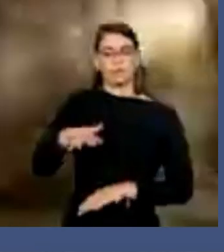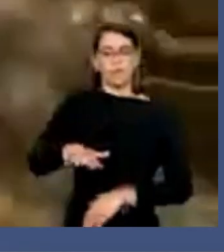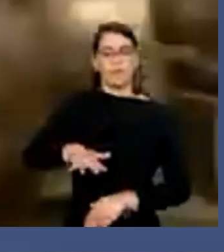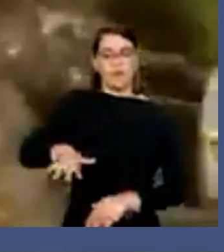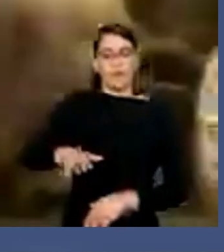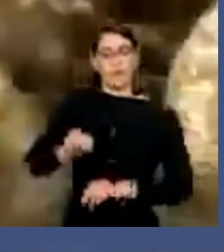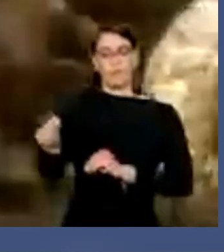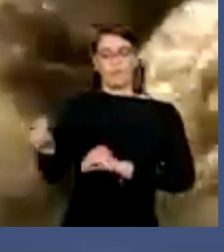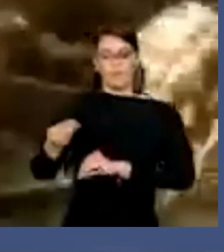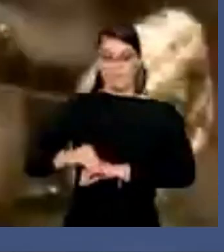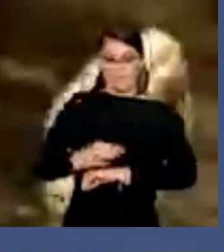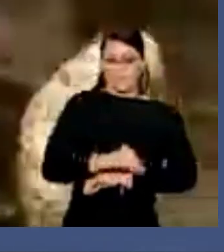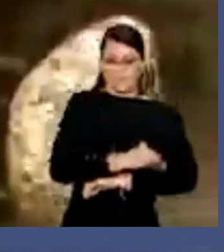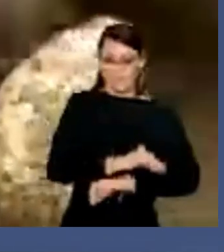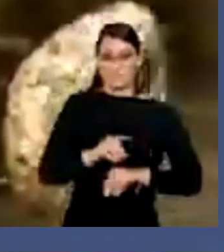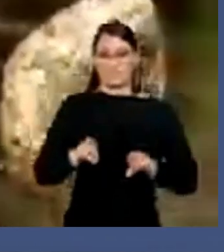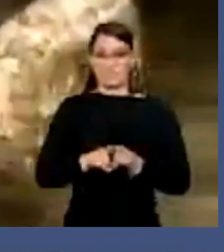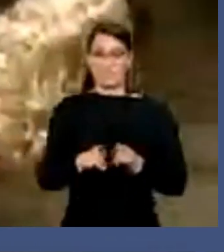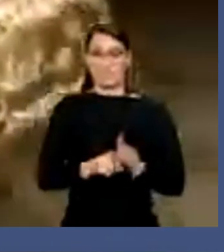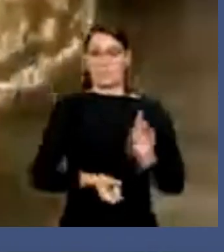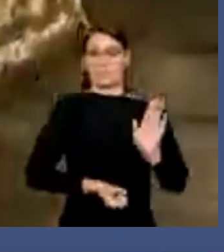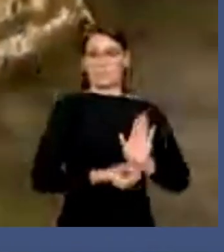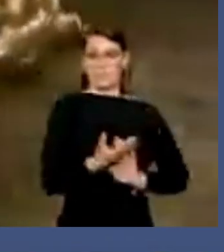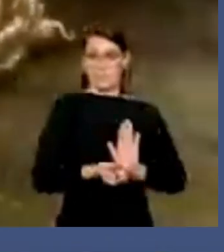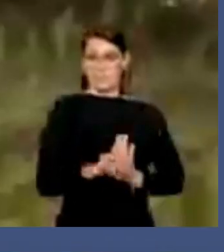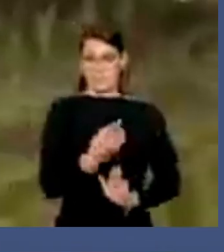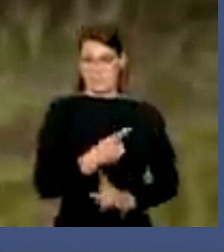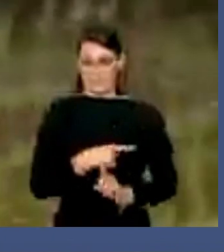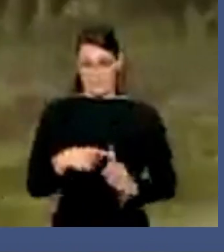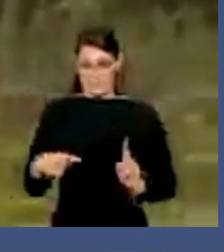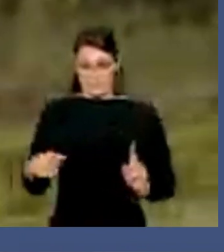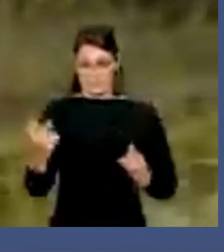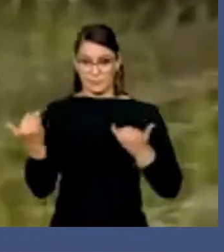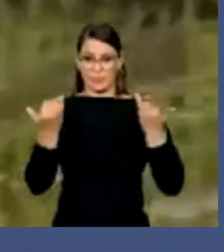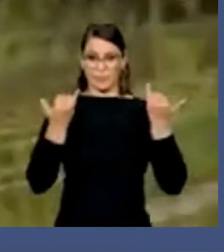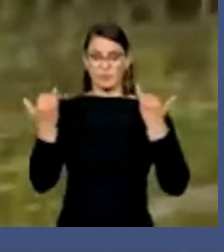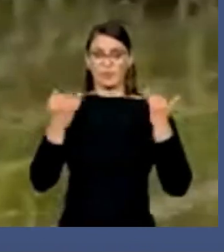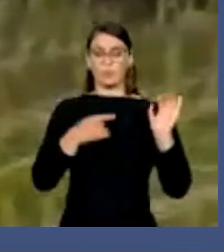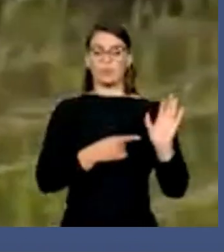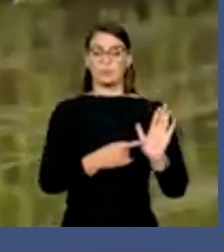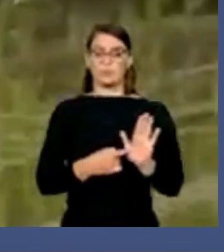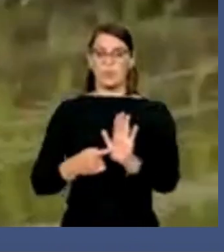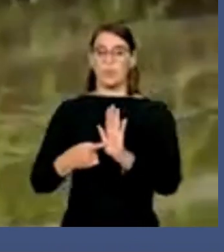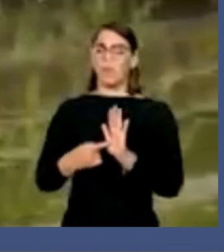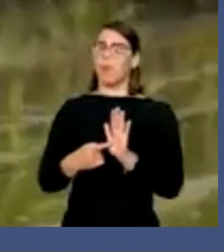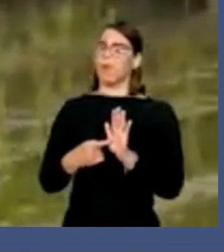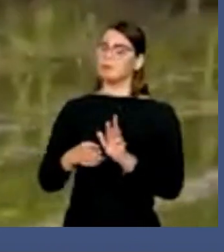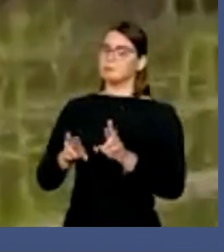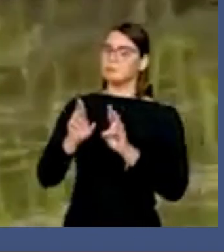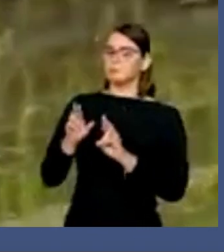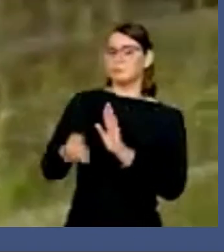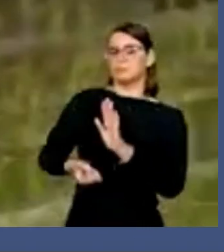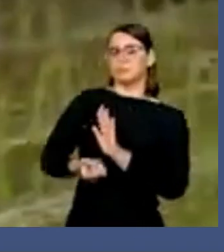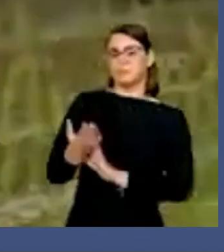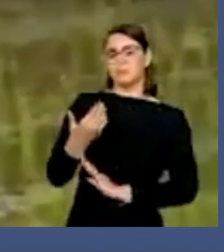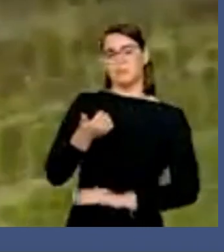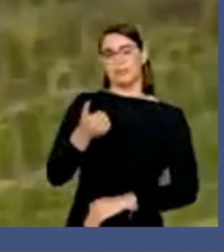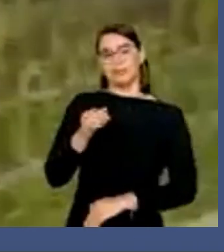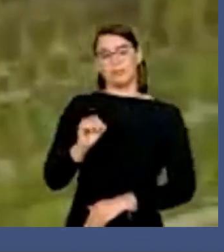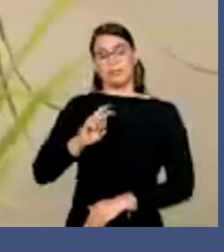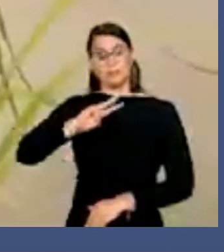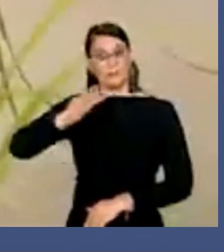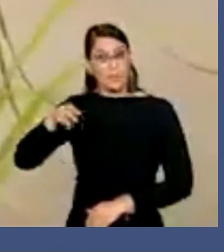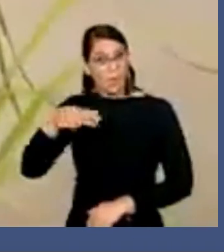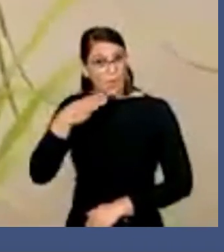na área plantada quanto na produtividade média. Os dados mostram uma expectativa de produção de 10